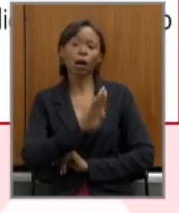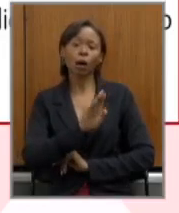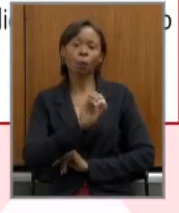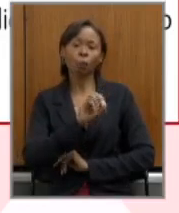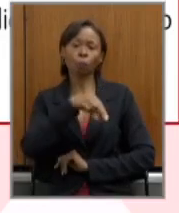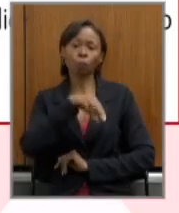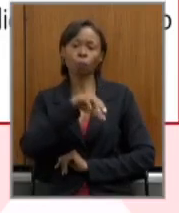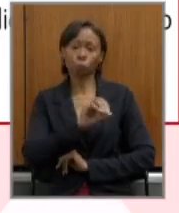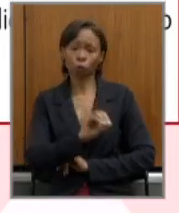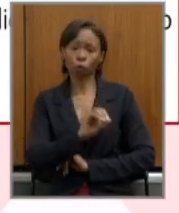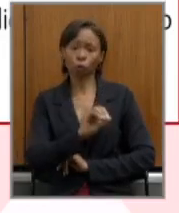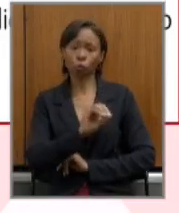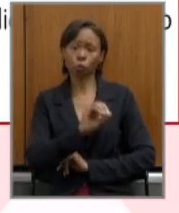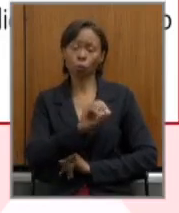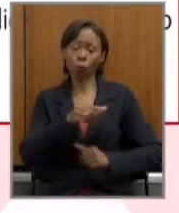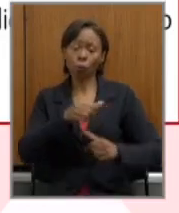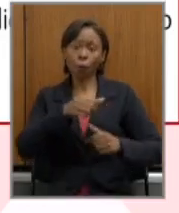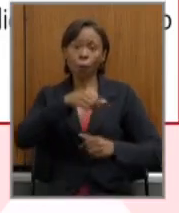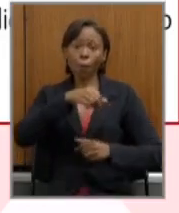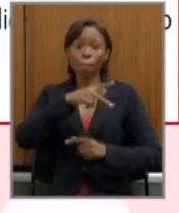será mantido.